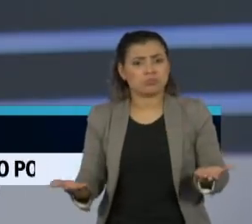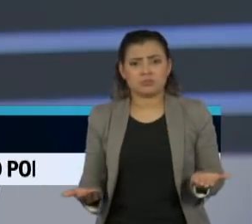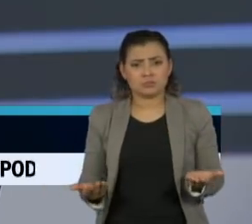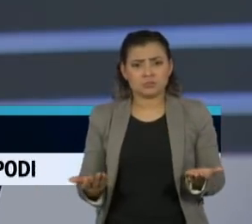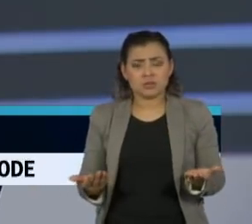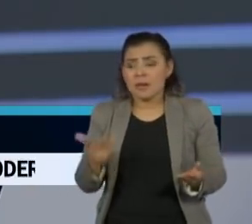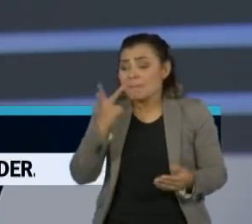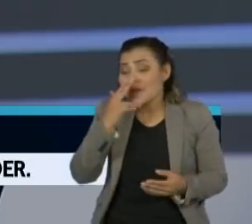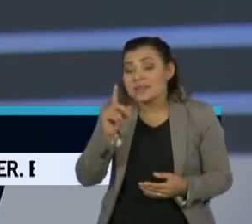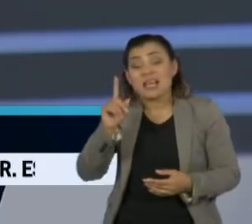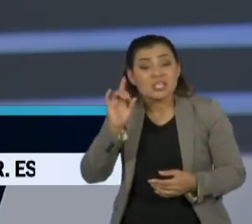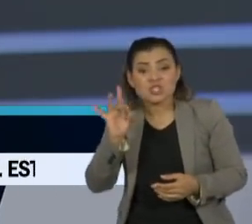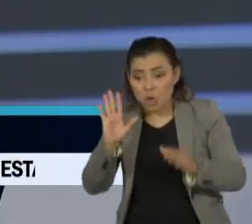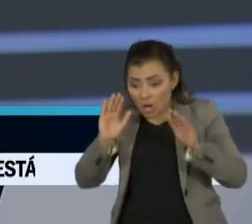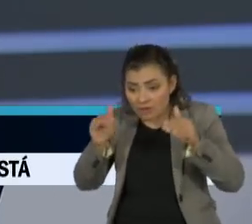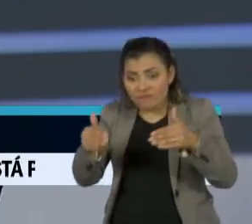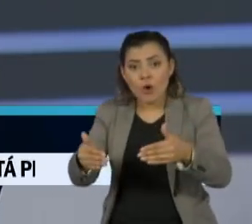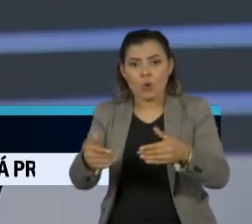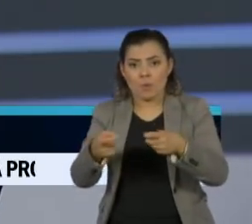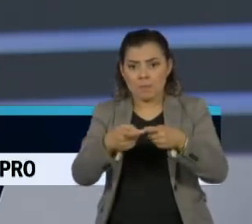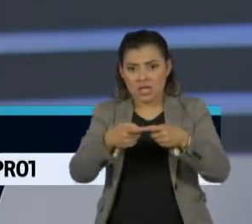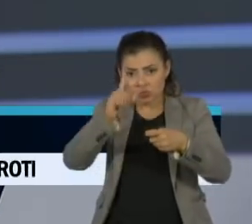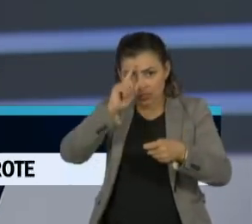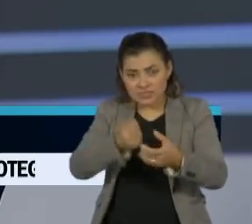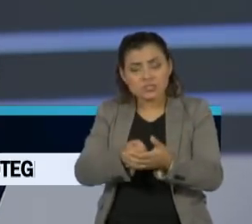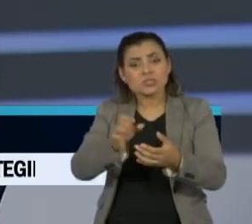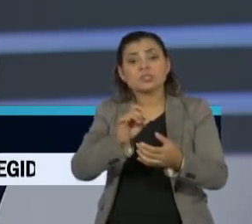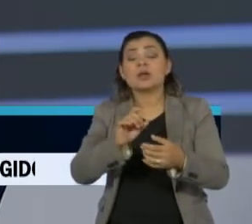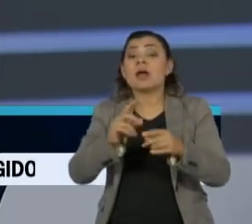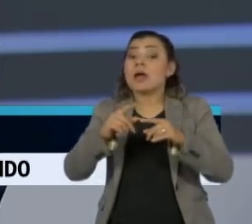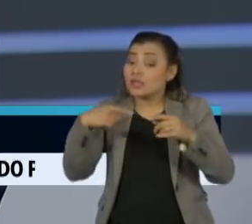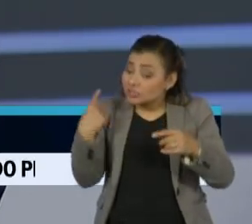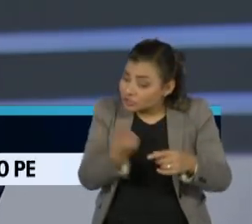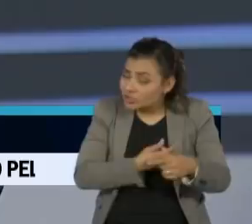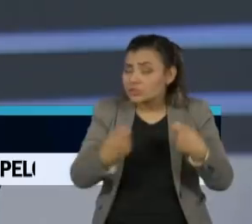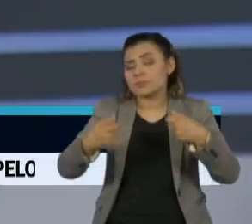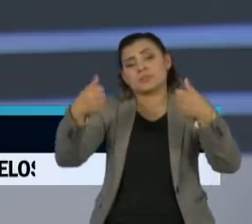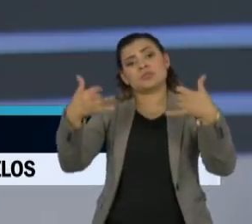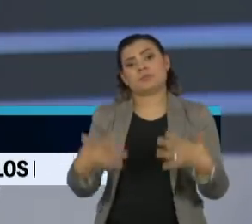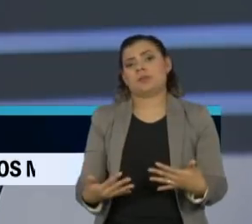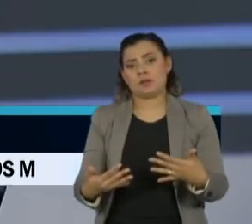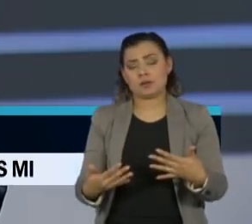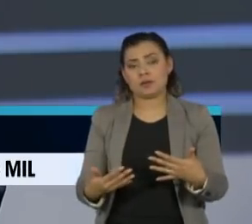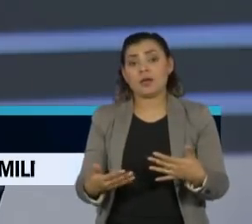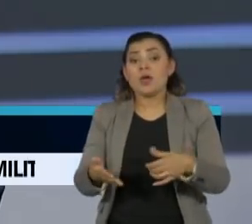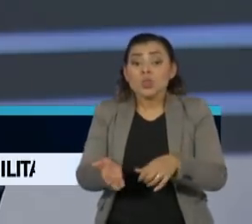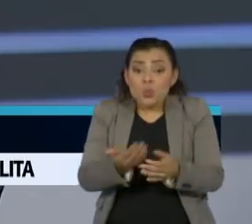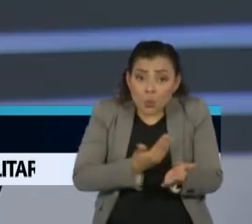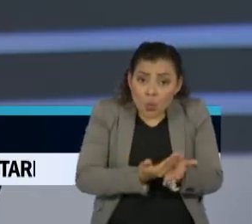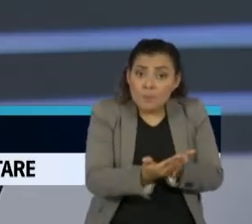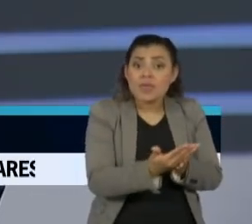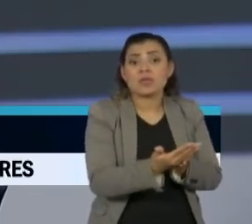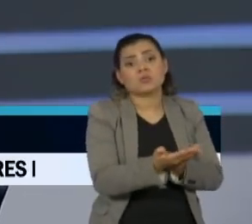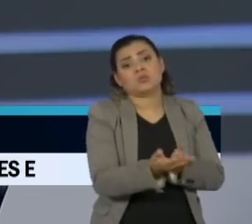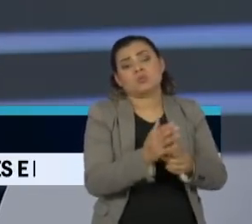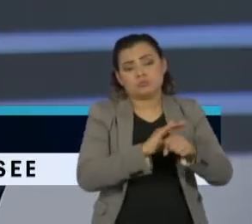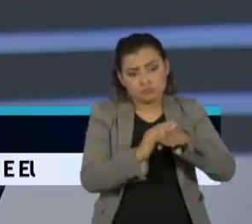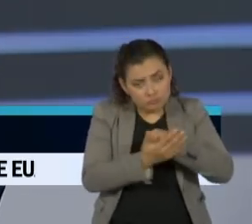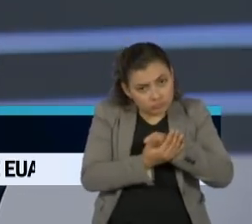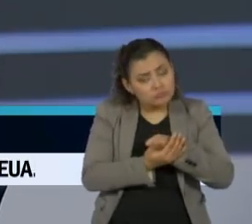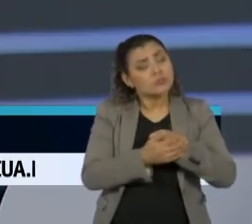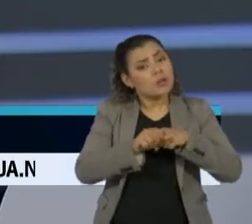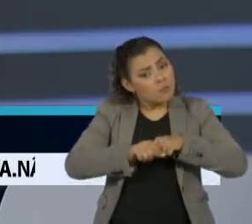médica. E sim, nós colocamos uma questão que foi colocada antes, no início dessa pandemia, como